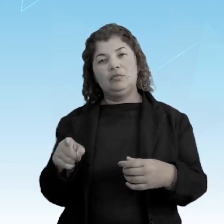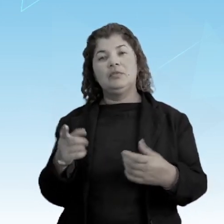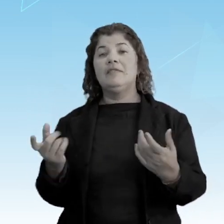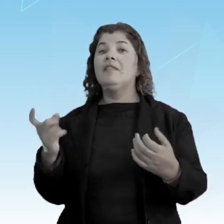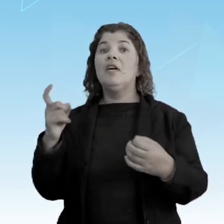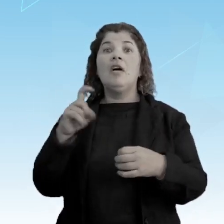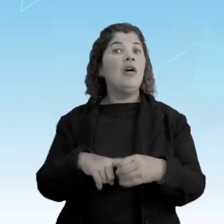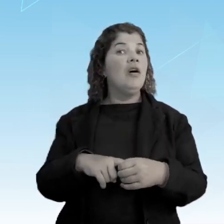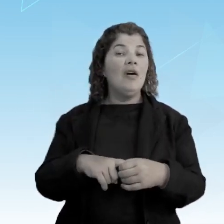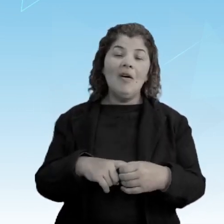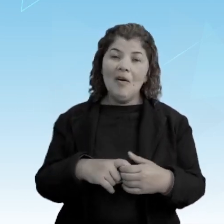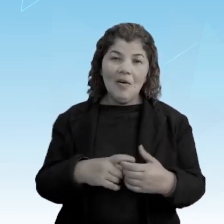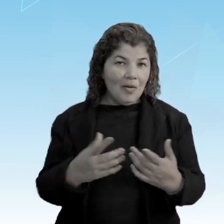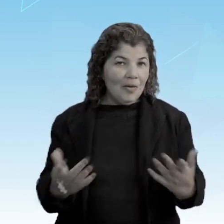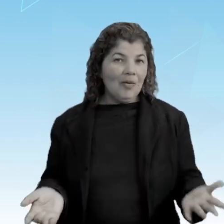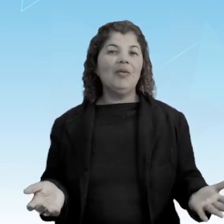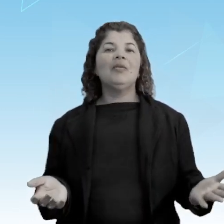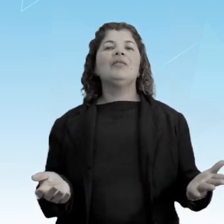volta!